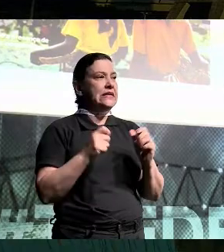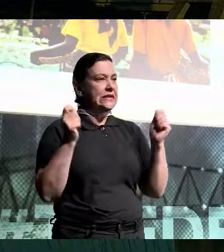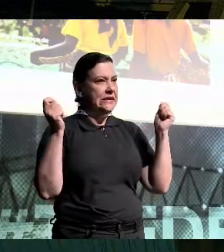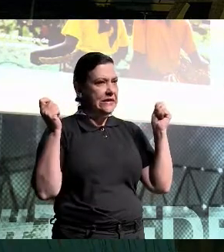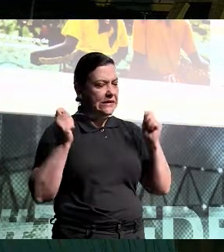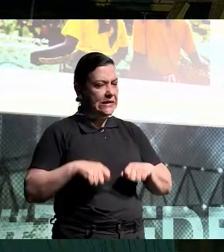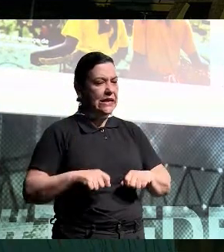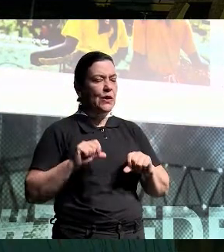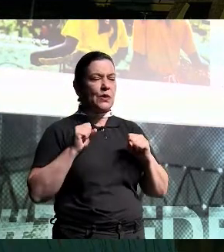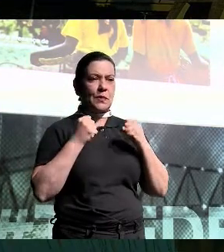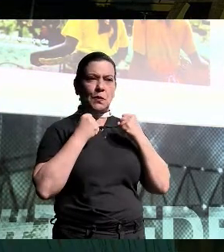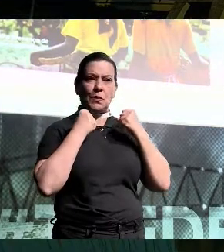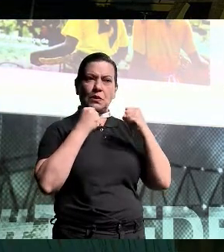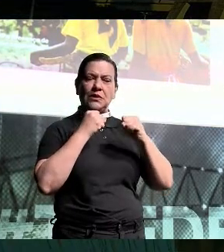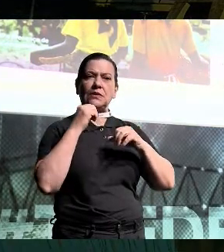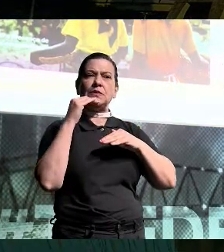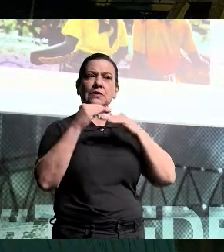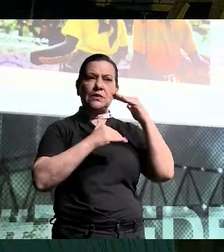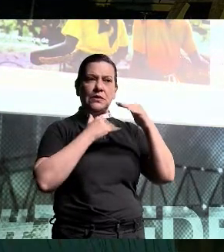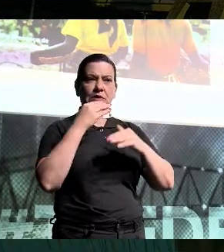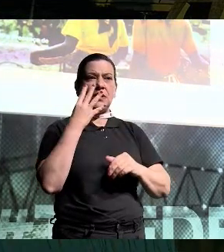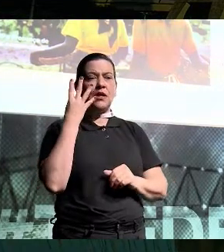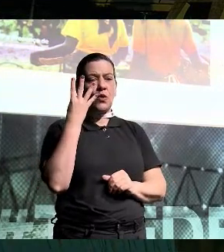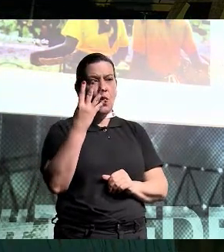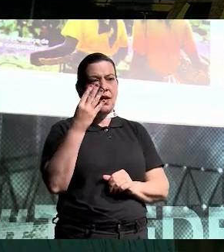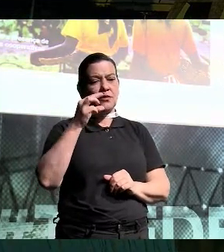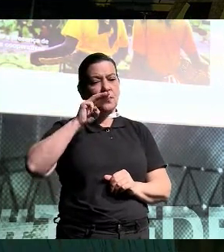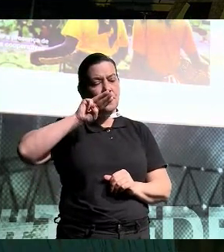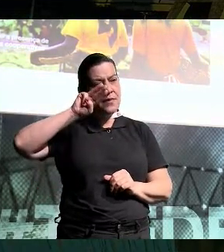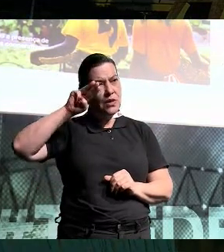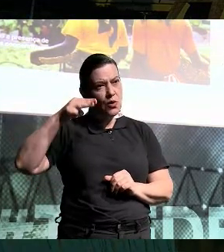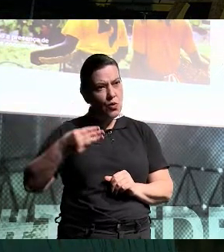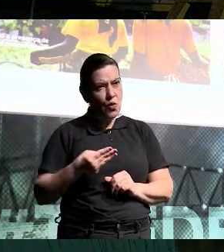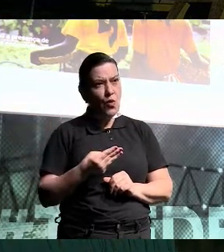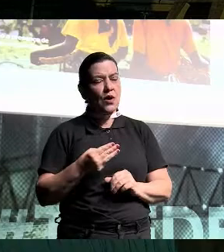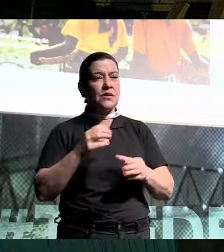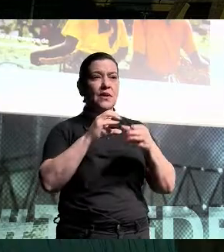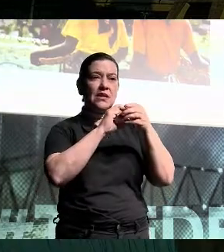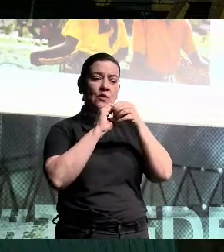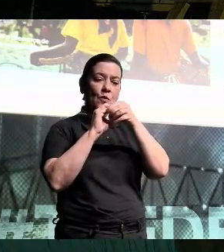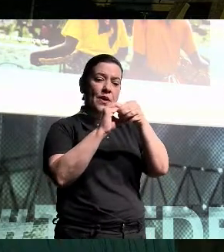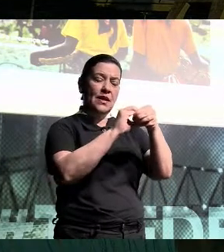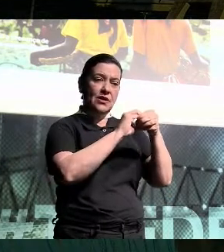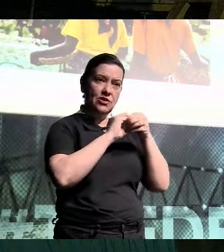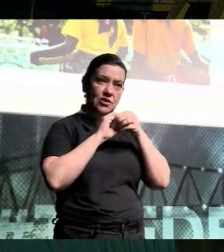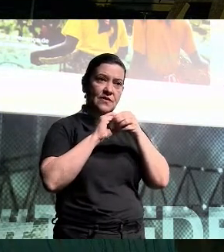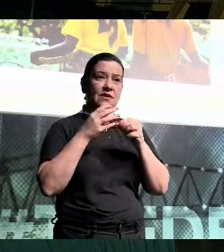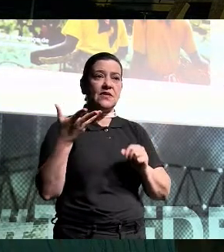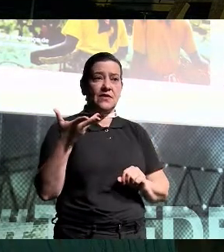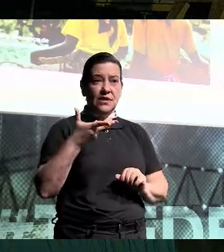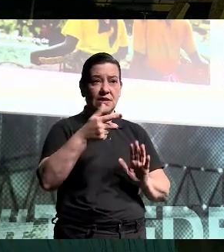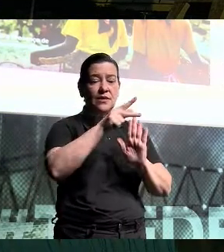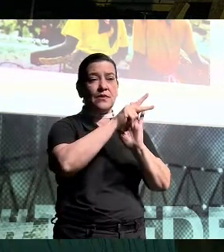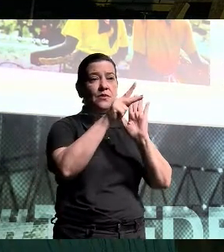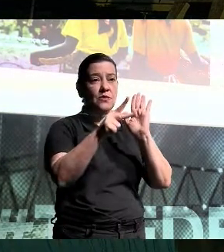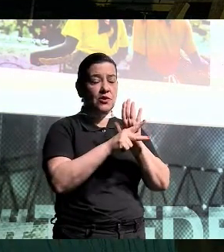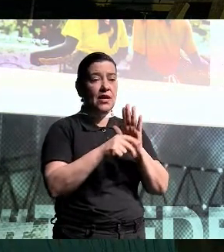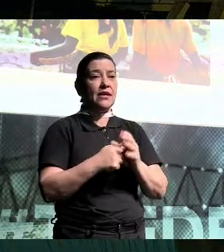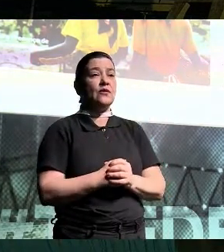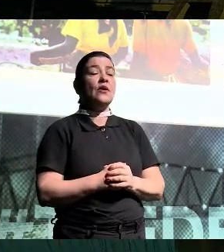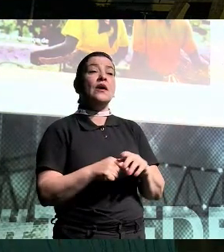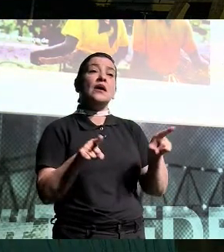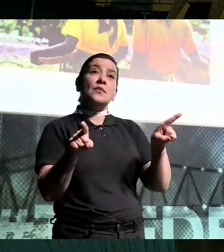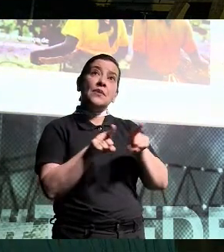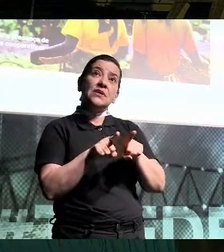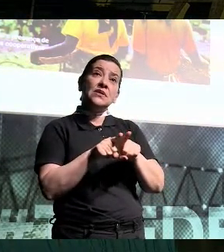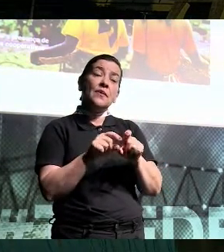de faturamento de 4 milhões para essas cooperativas que vão ser aceleradas pelo projeto. Mas esse também